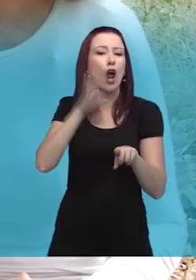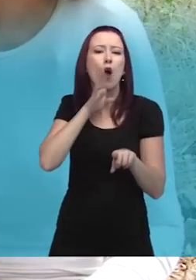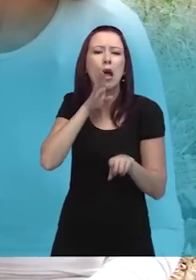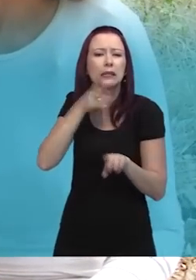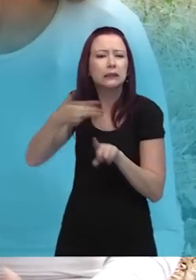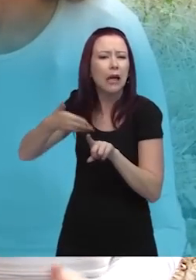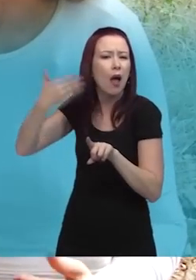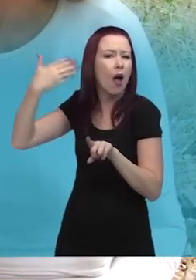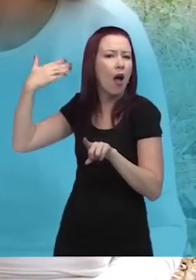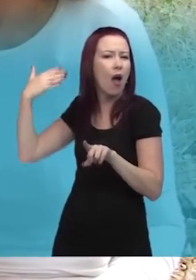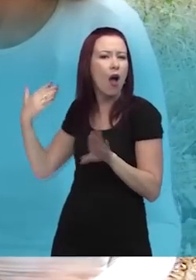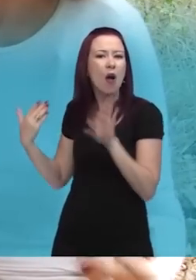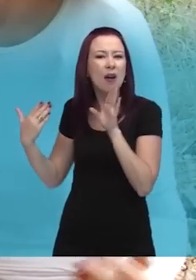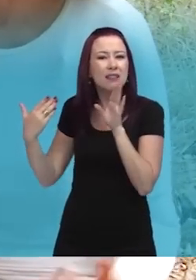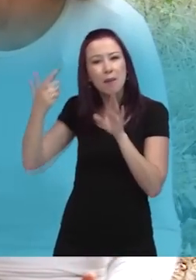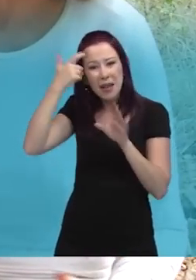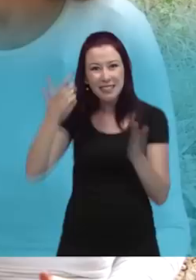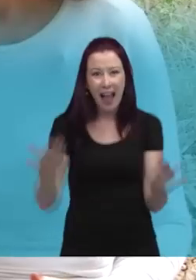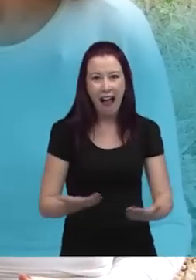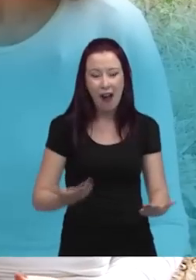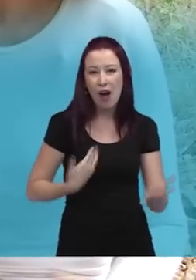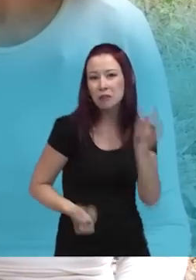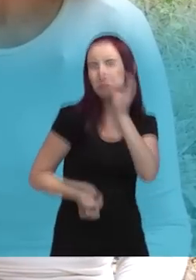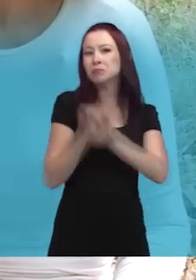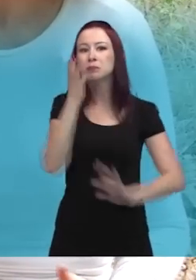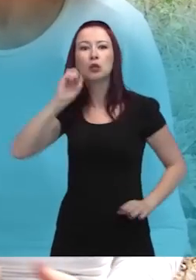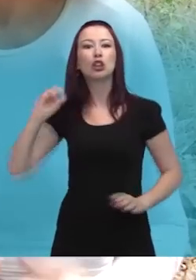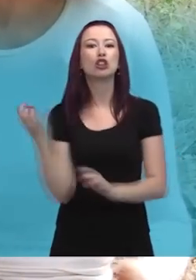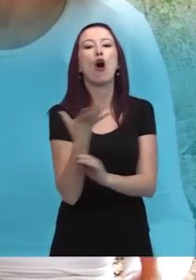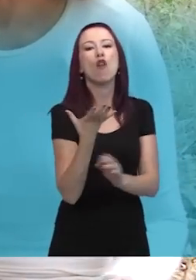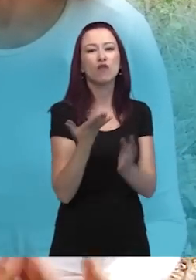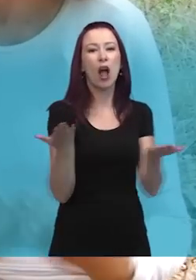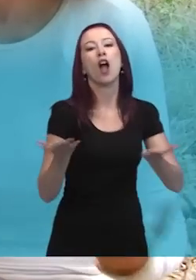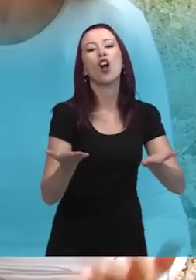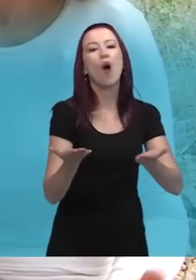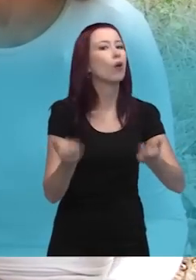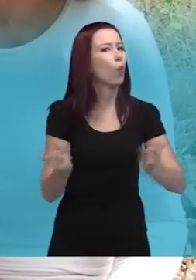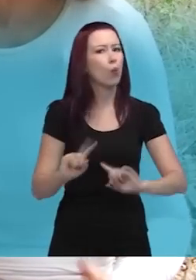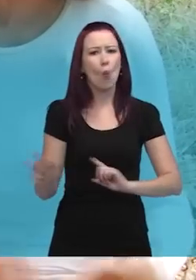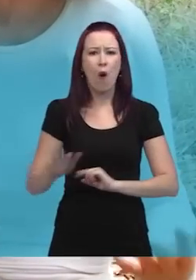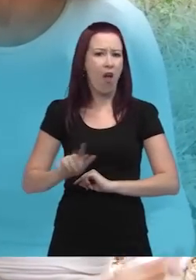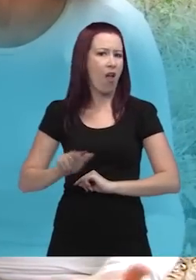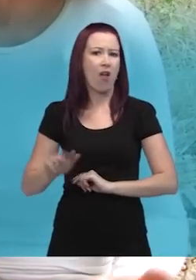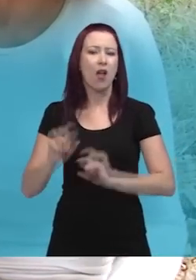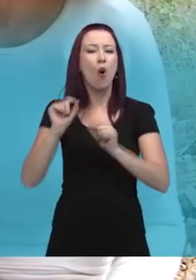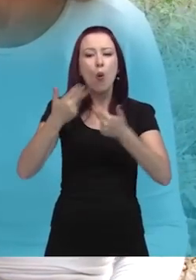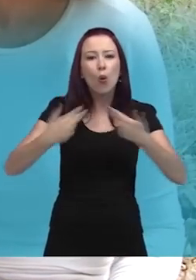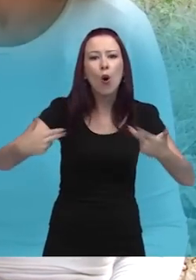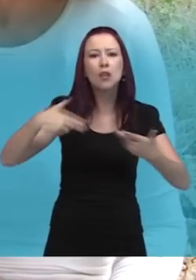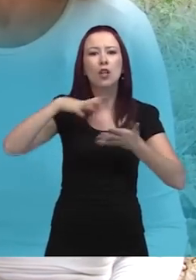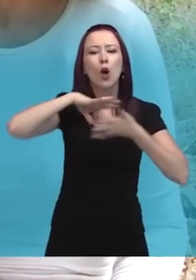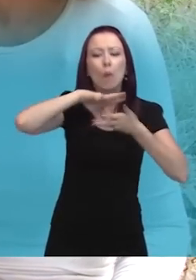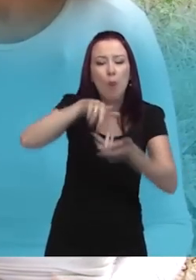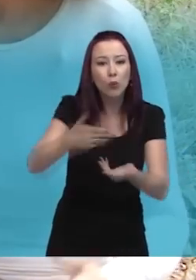conhecimento que nós temos hoje, ele não surgiu de nada. Toda a ocupação que a gente tem hoje, a compreensão que a gente tem desse espaço e do mundo,